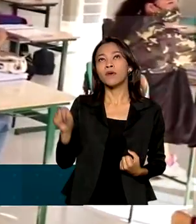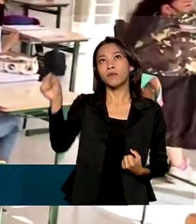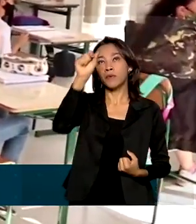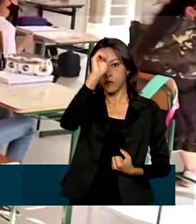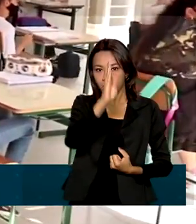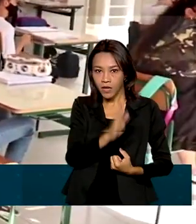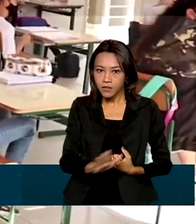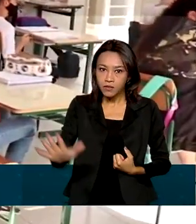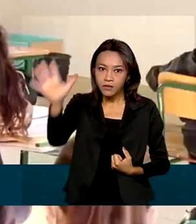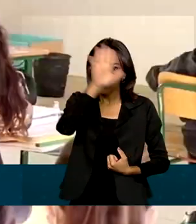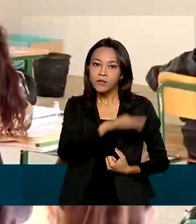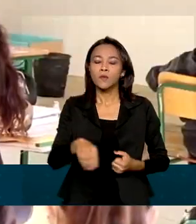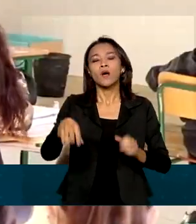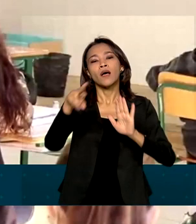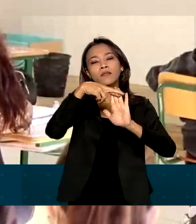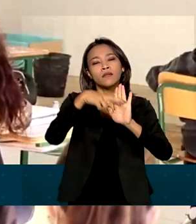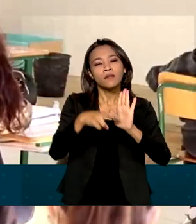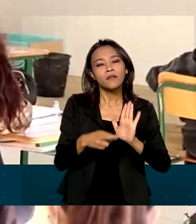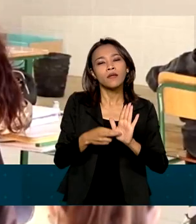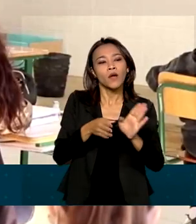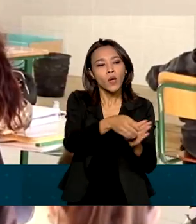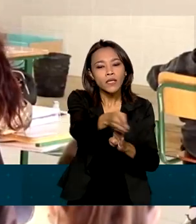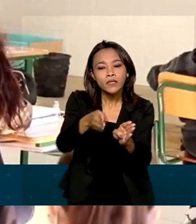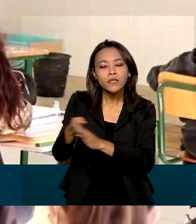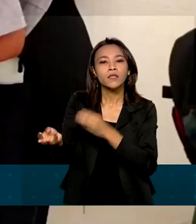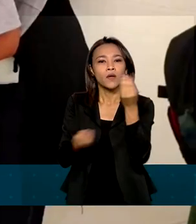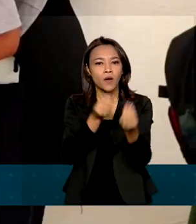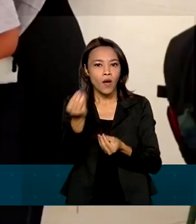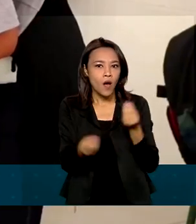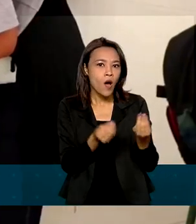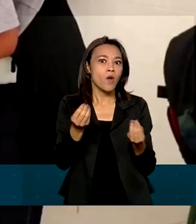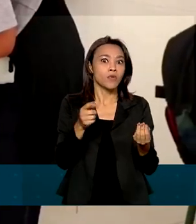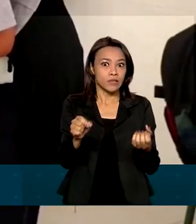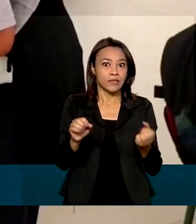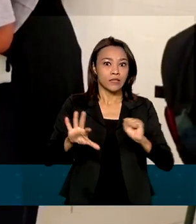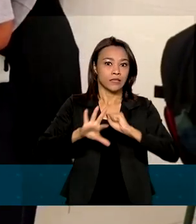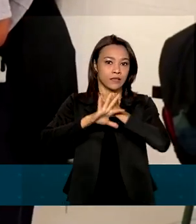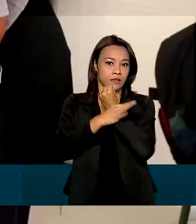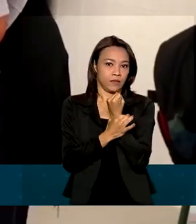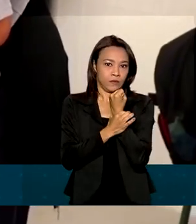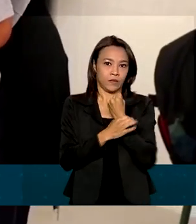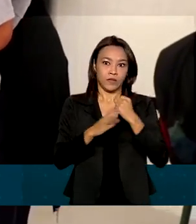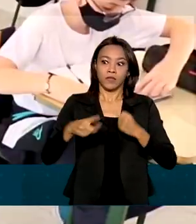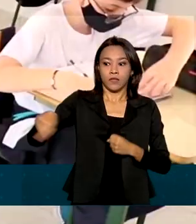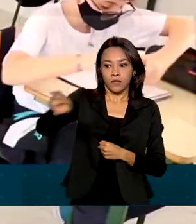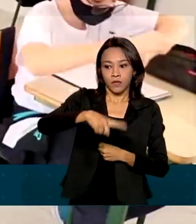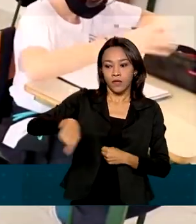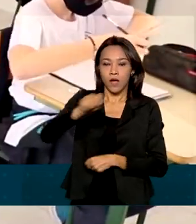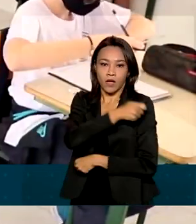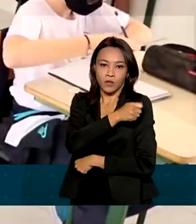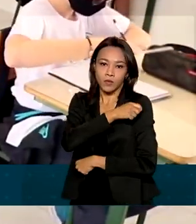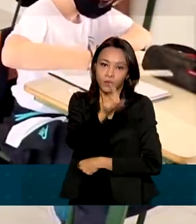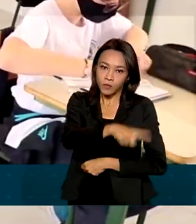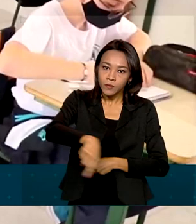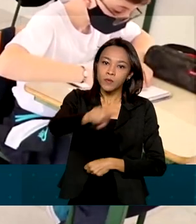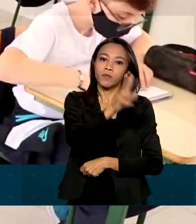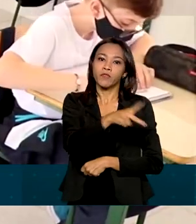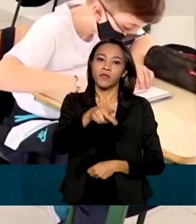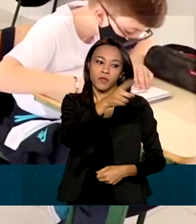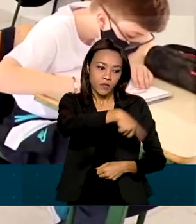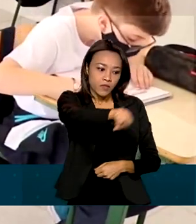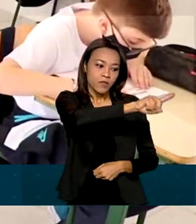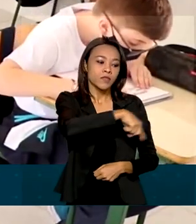orientações buscam atender as condições necessárias de biossegurança para estudantes, professores e